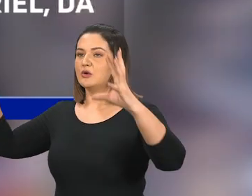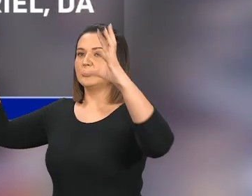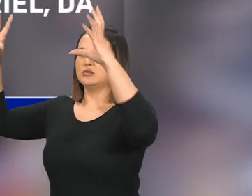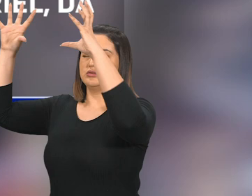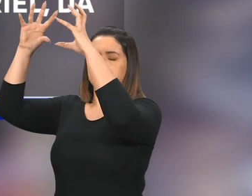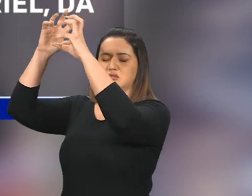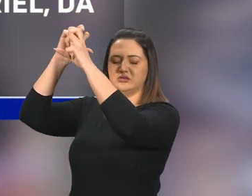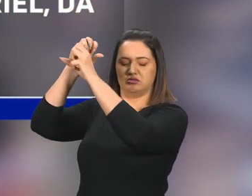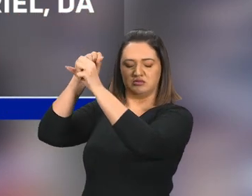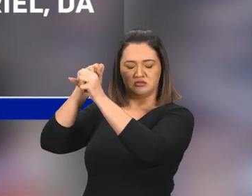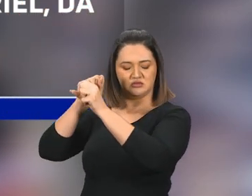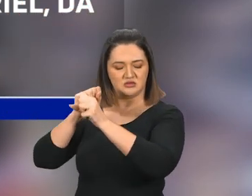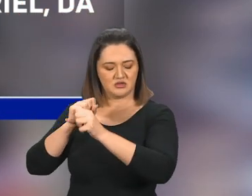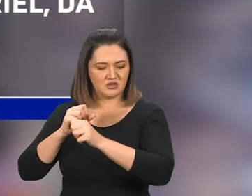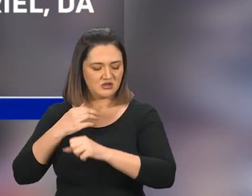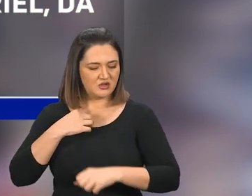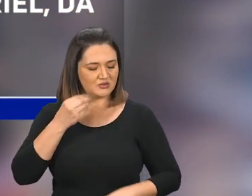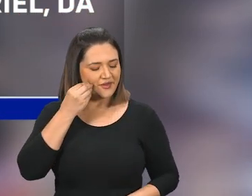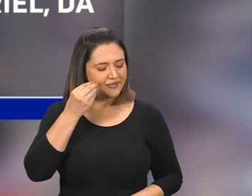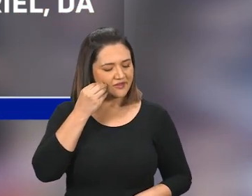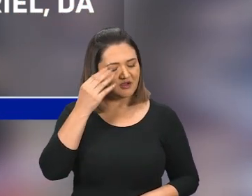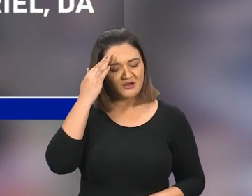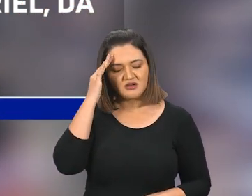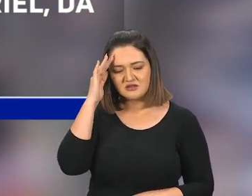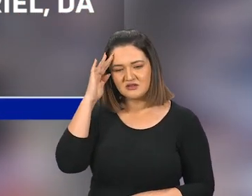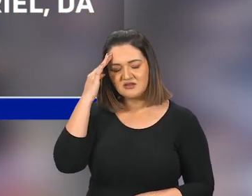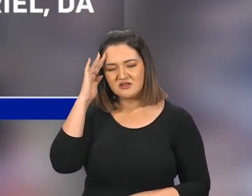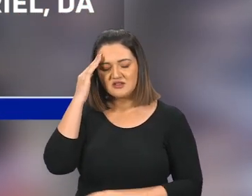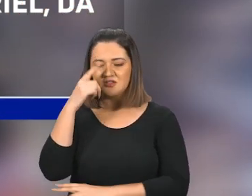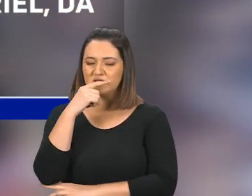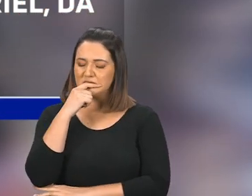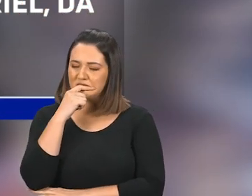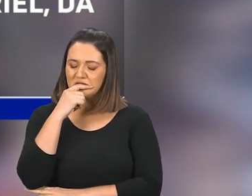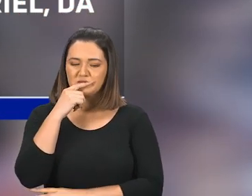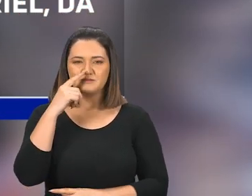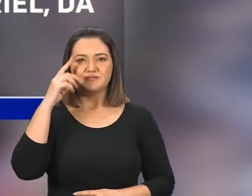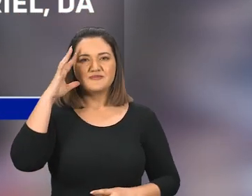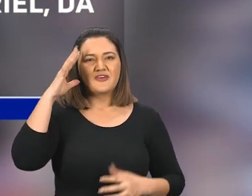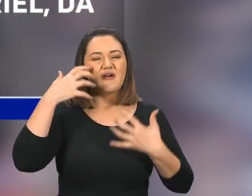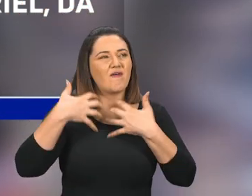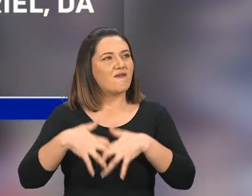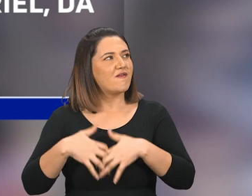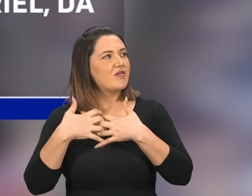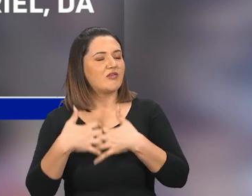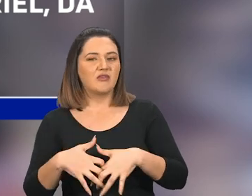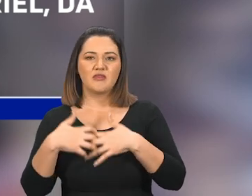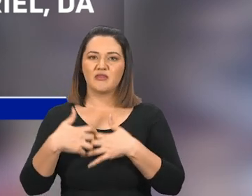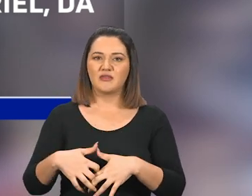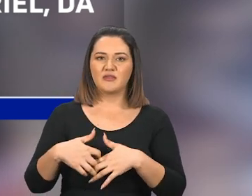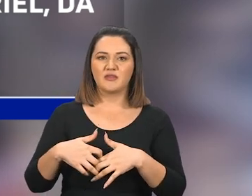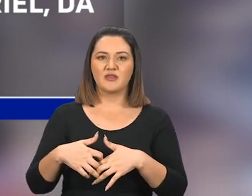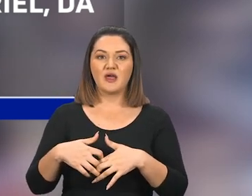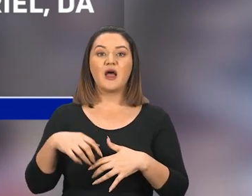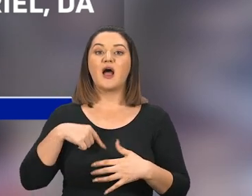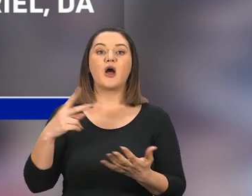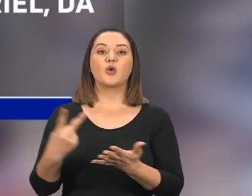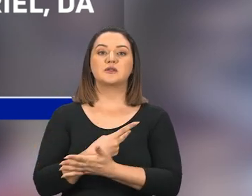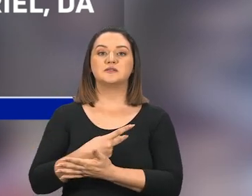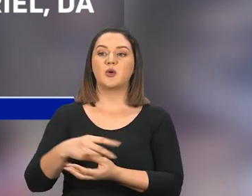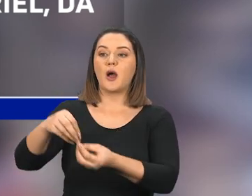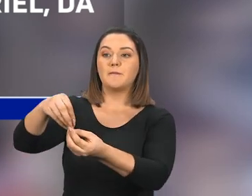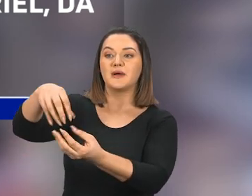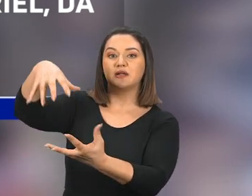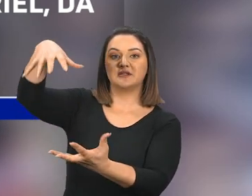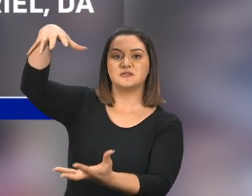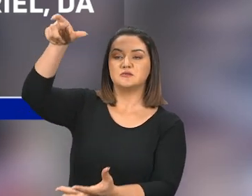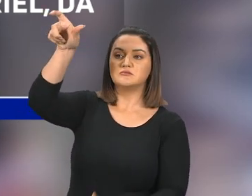Tido a visão, Procurei entendê-la, E eis que se me apresentou diante, Uma como aparência de